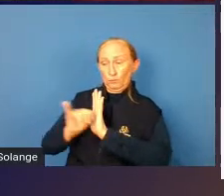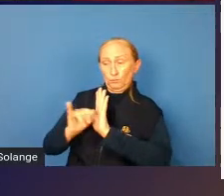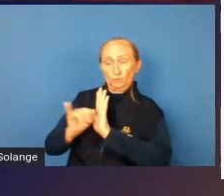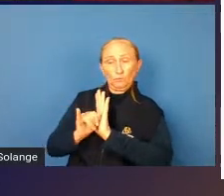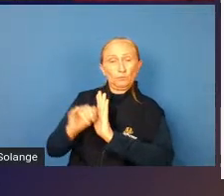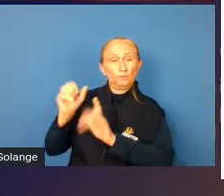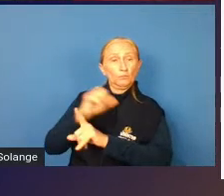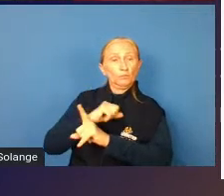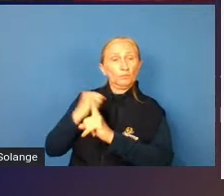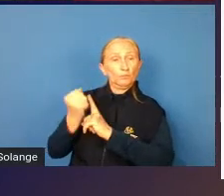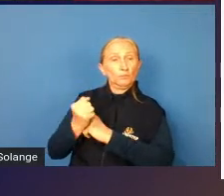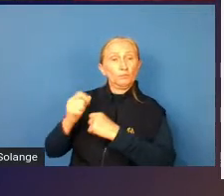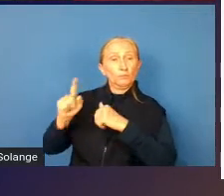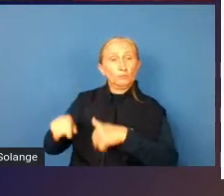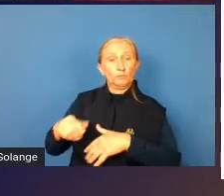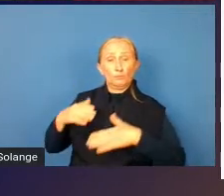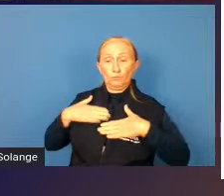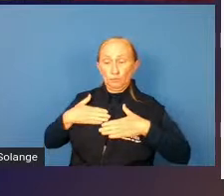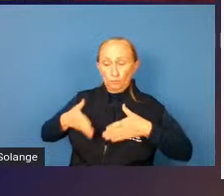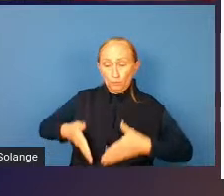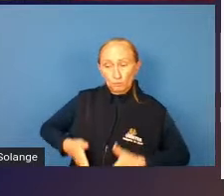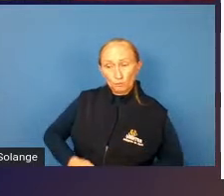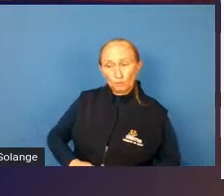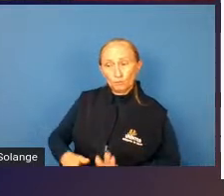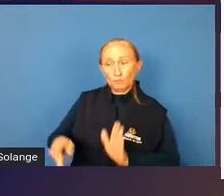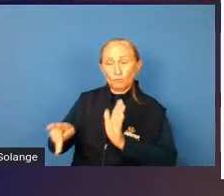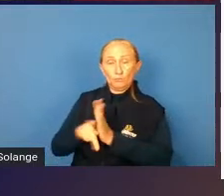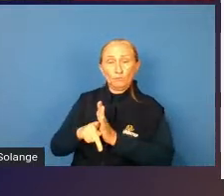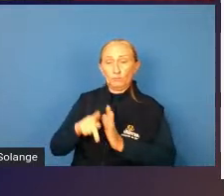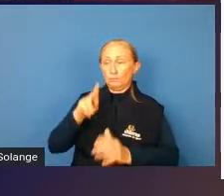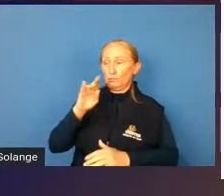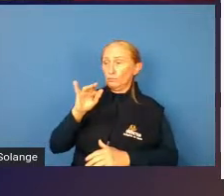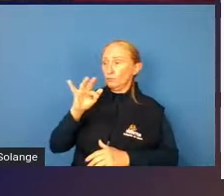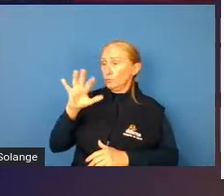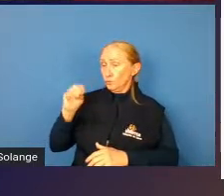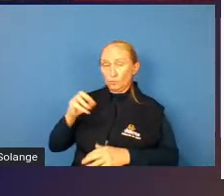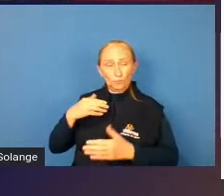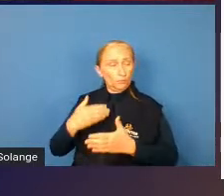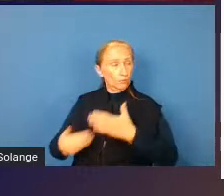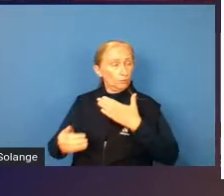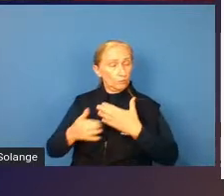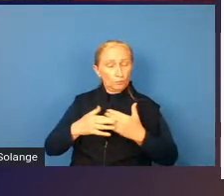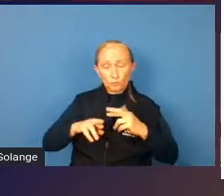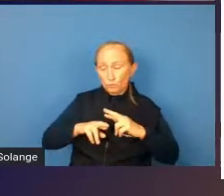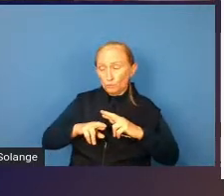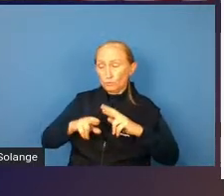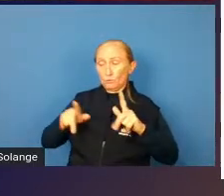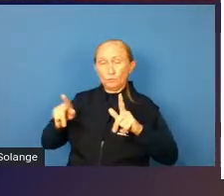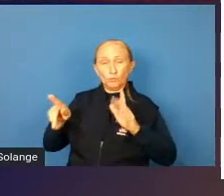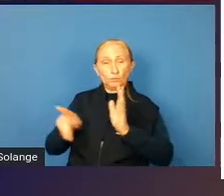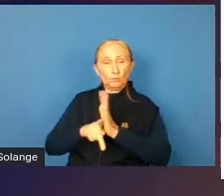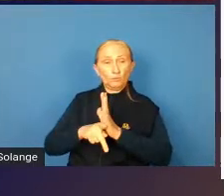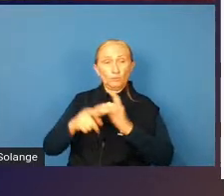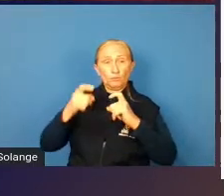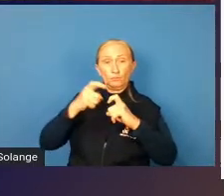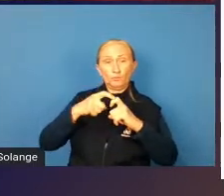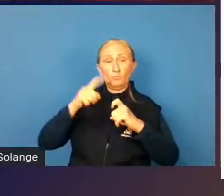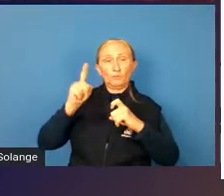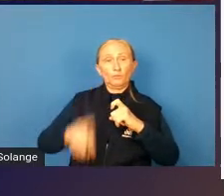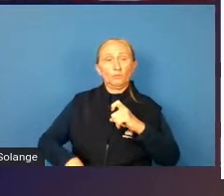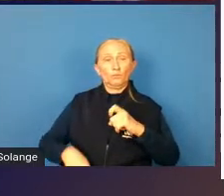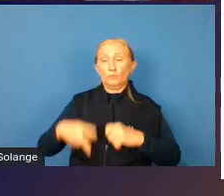definida pelo sexo biológico e qualquer desvio dessa lógica médica vai ser considerada